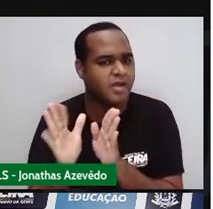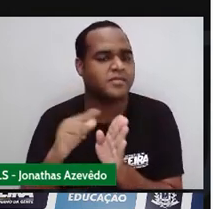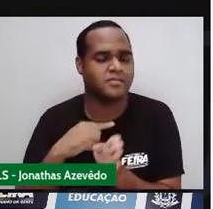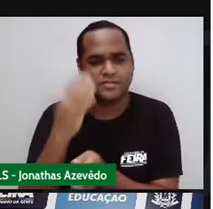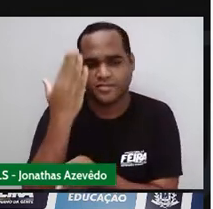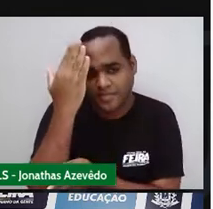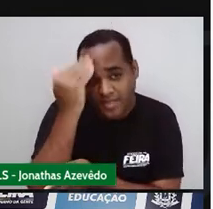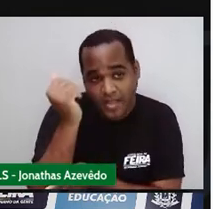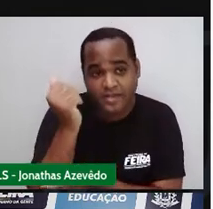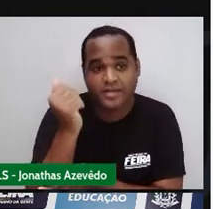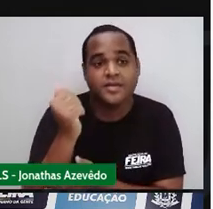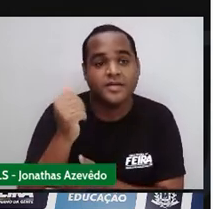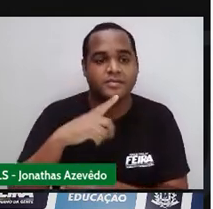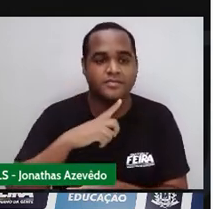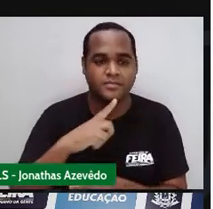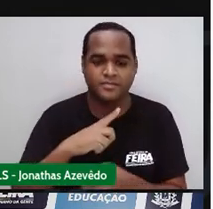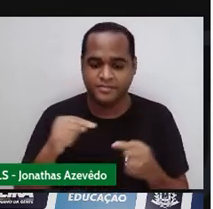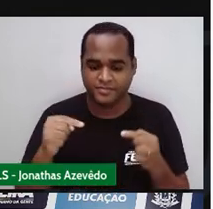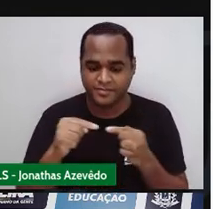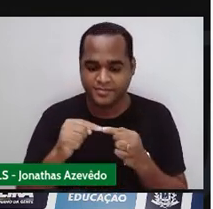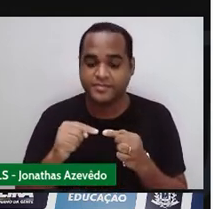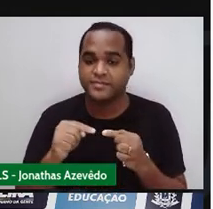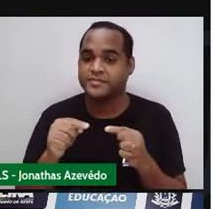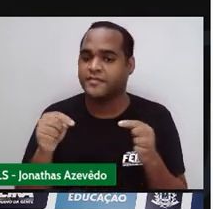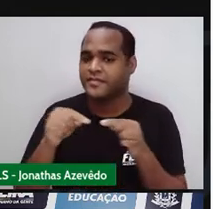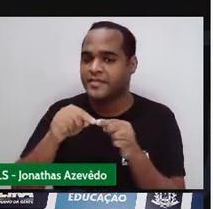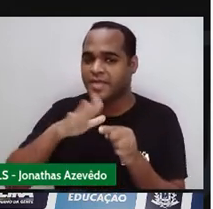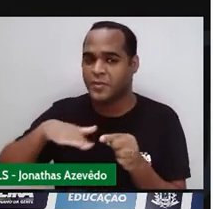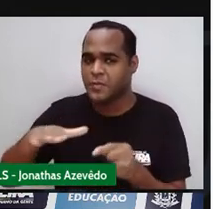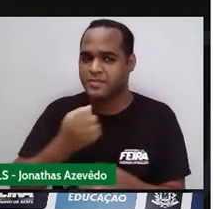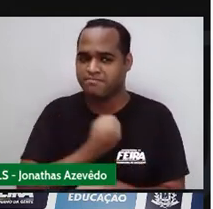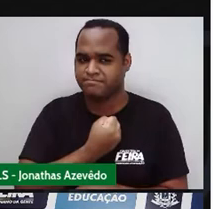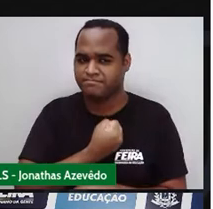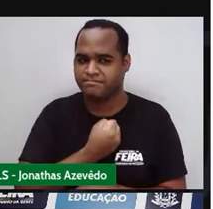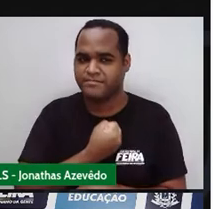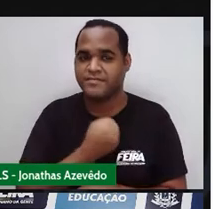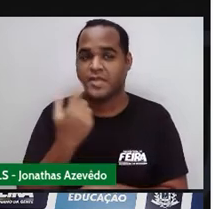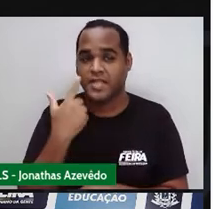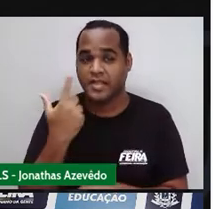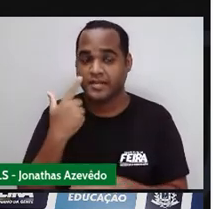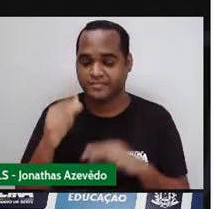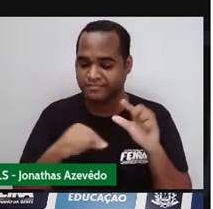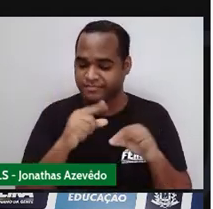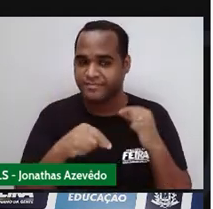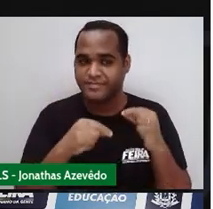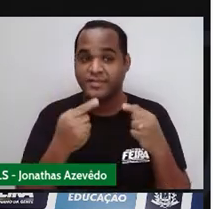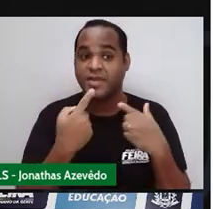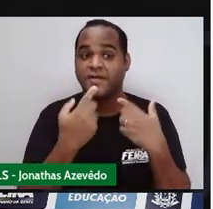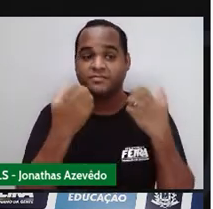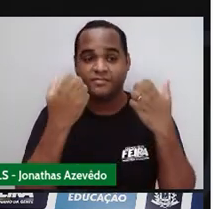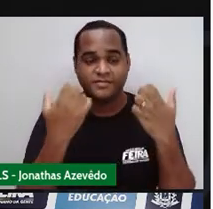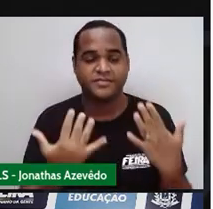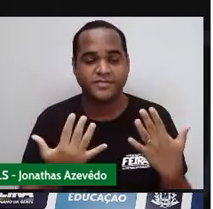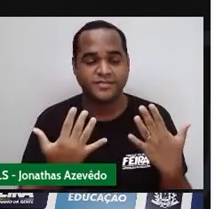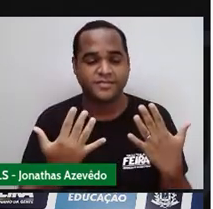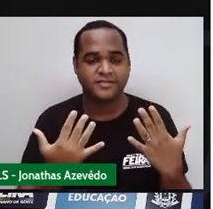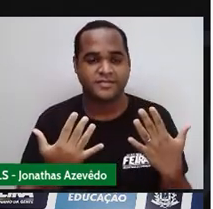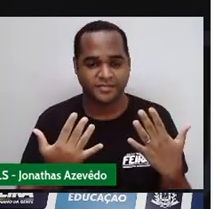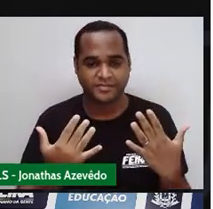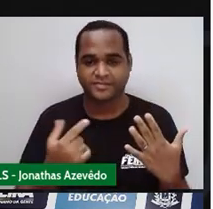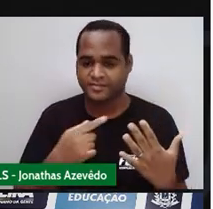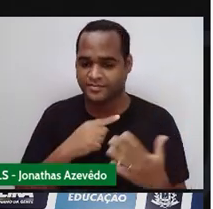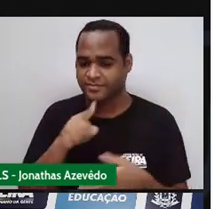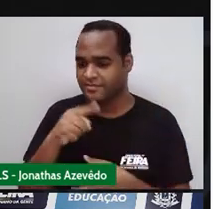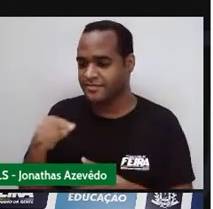Qual é os números que o Jonatas escolheu. Então, eu vou falar os três números,